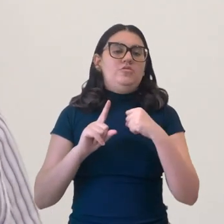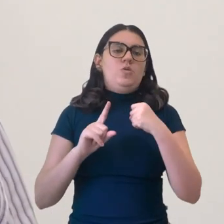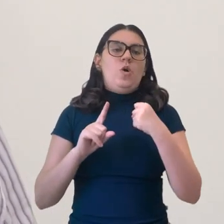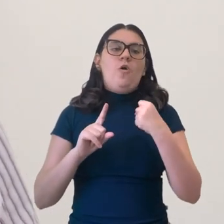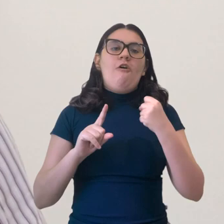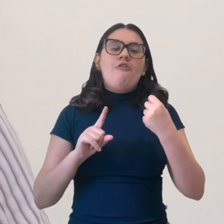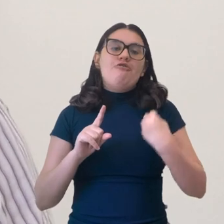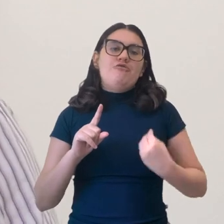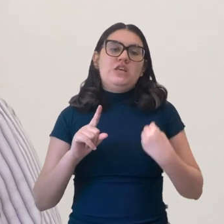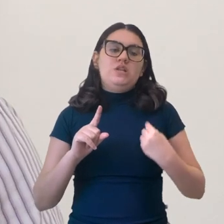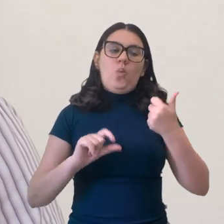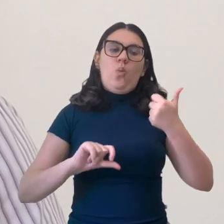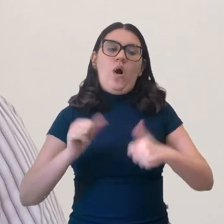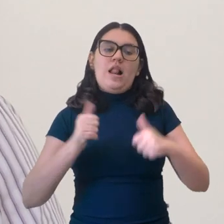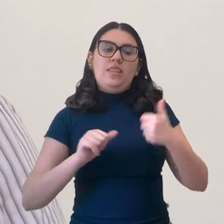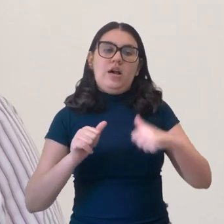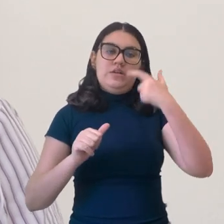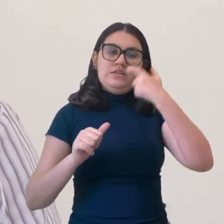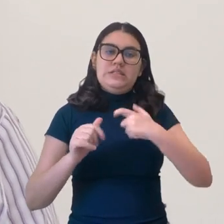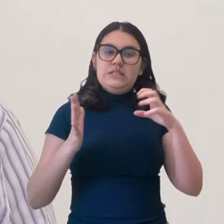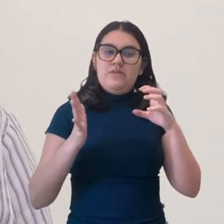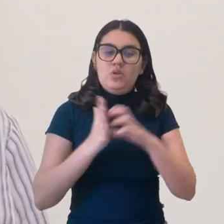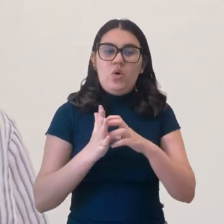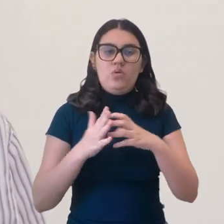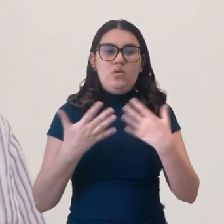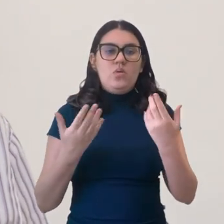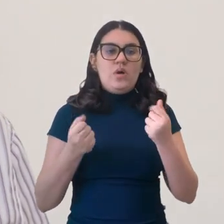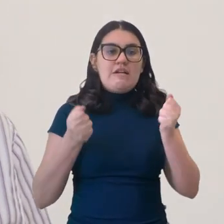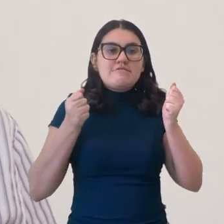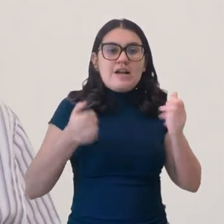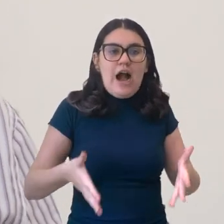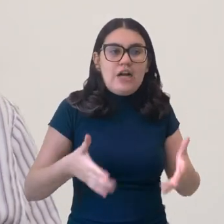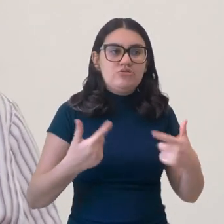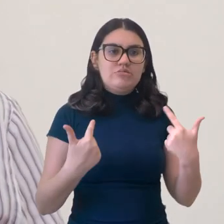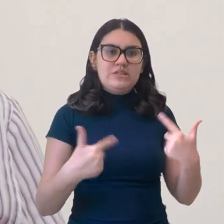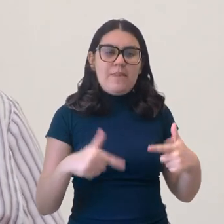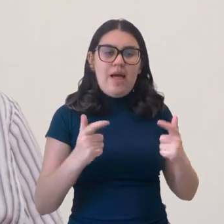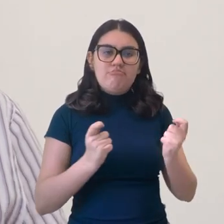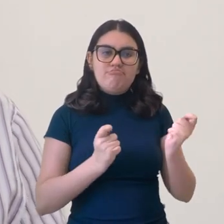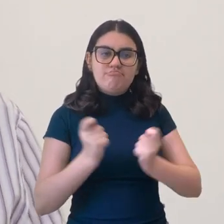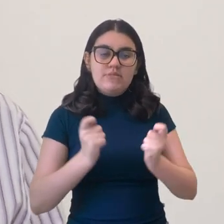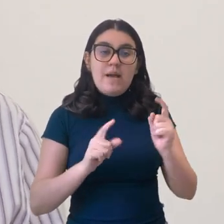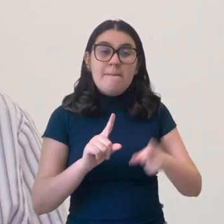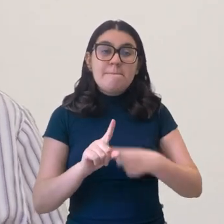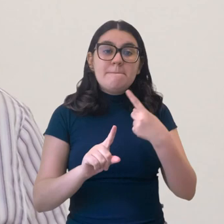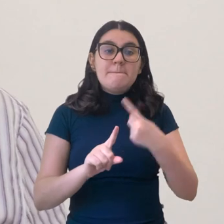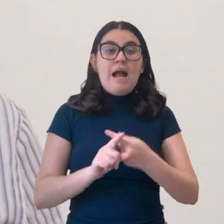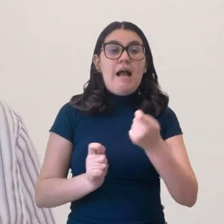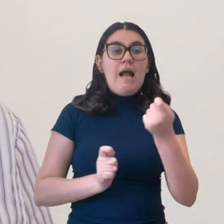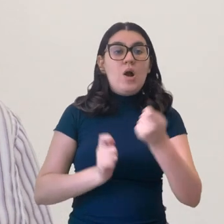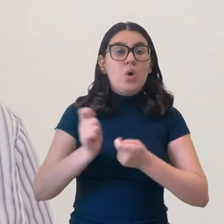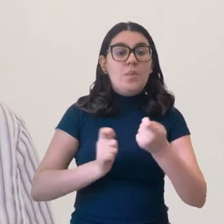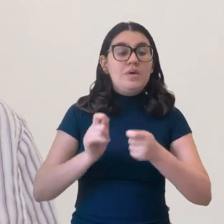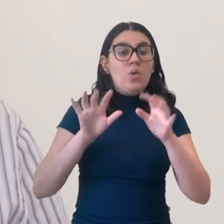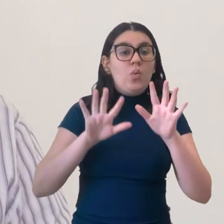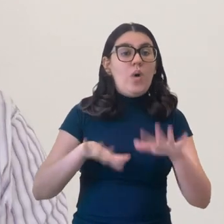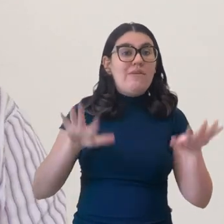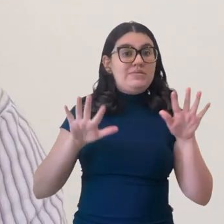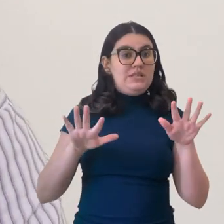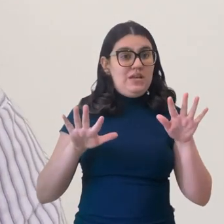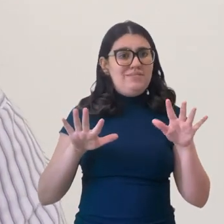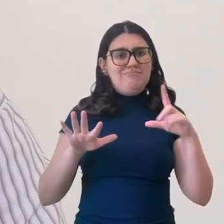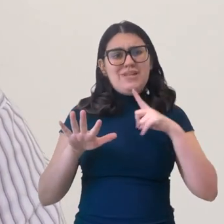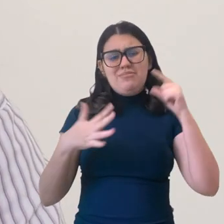também impacta na qualidade de vida do servidor, impacta até no gasto que o servidor tem para vir trabalhar, impacta também